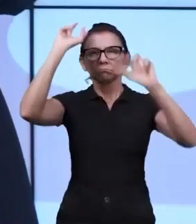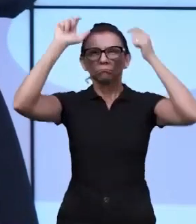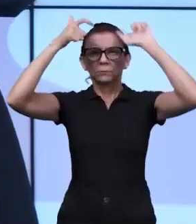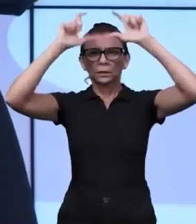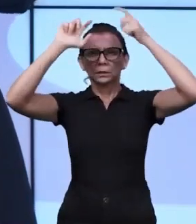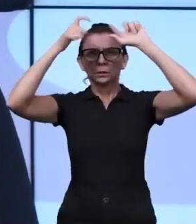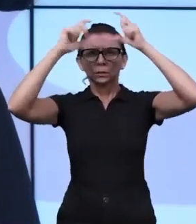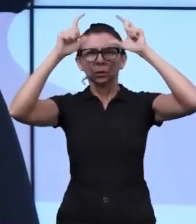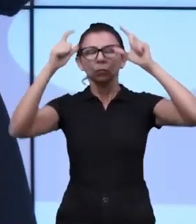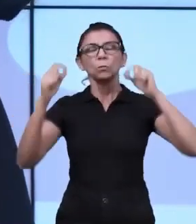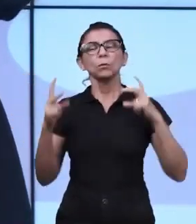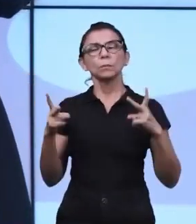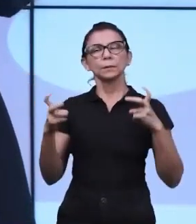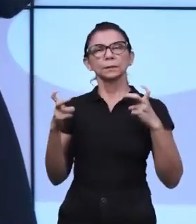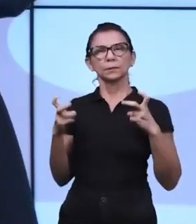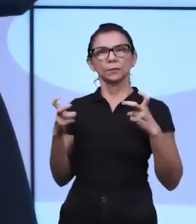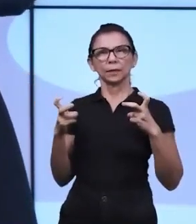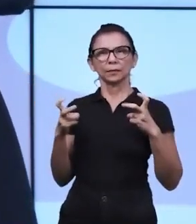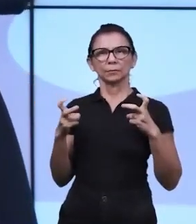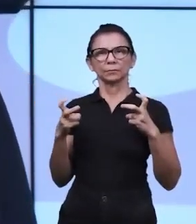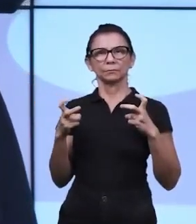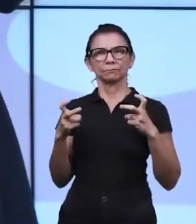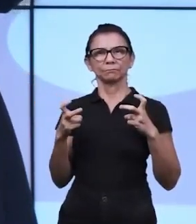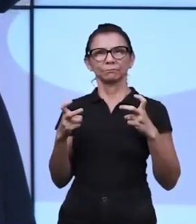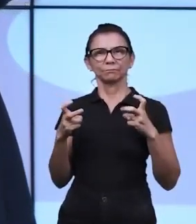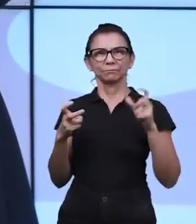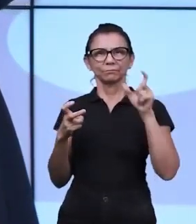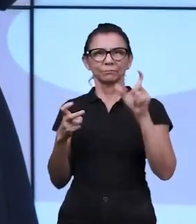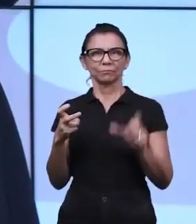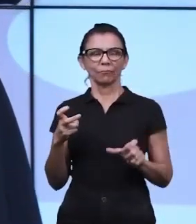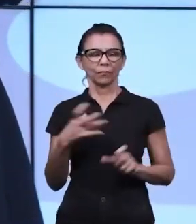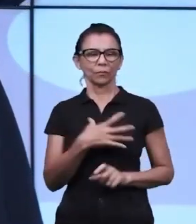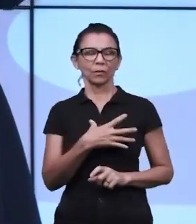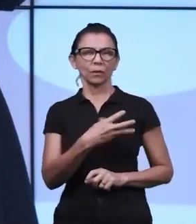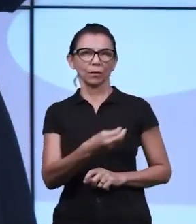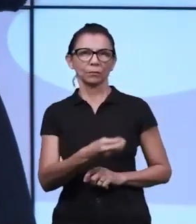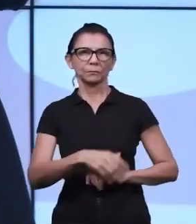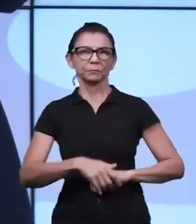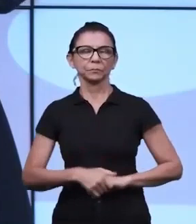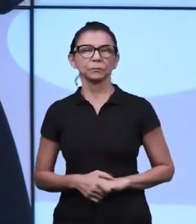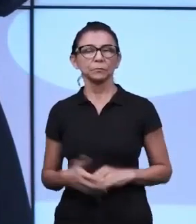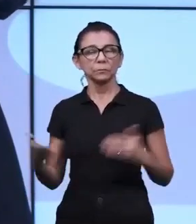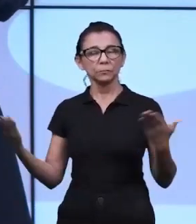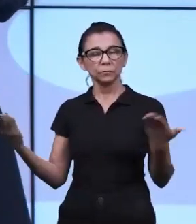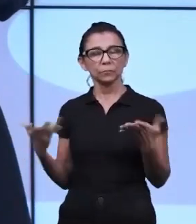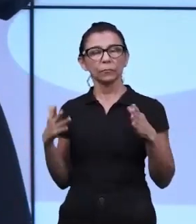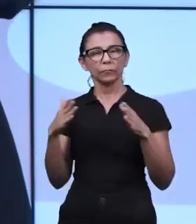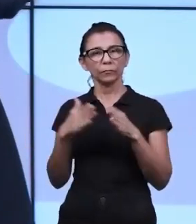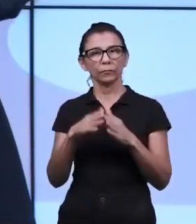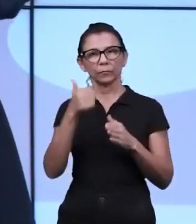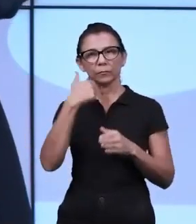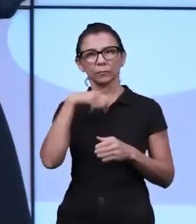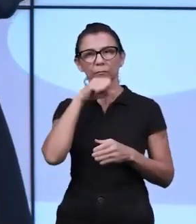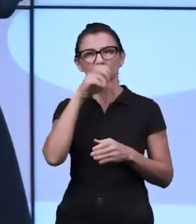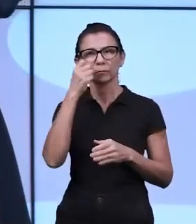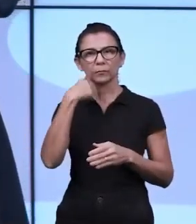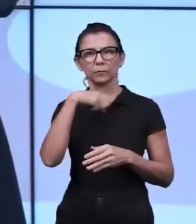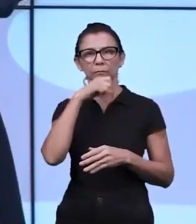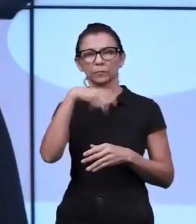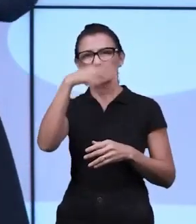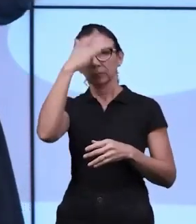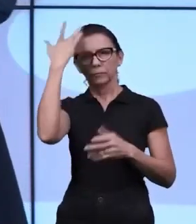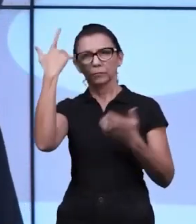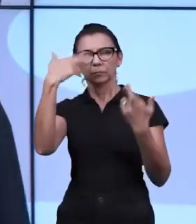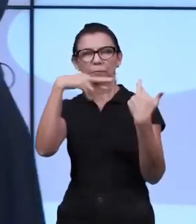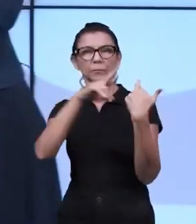esse transtorno na vida de uma criança. Então hoje a minha contribuição é para os pais irresponsáveis.